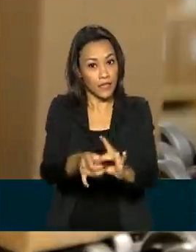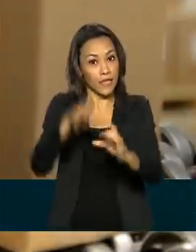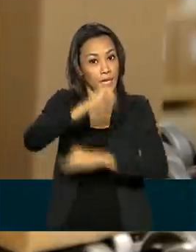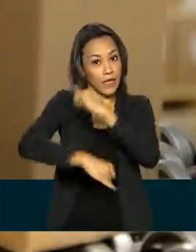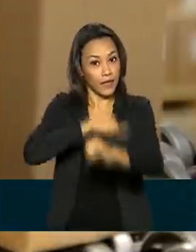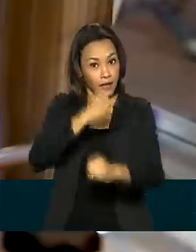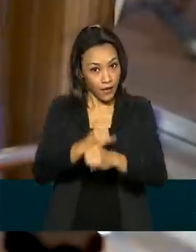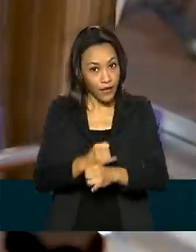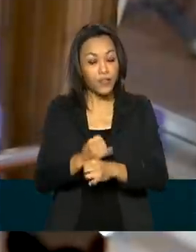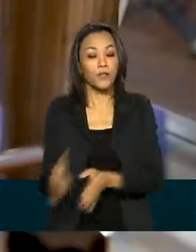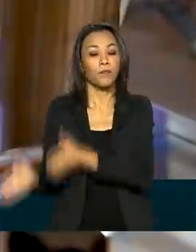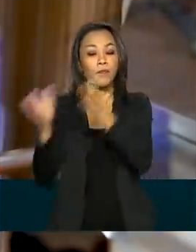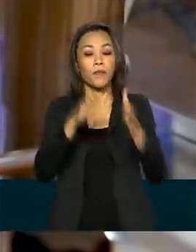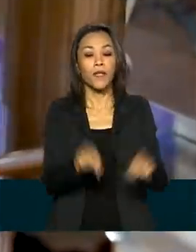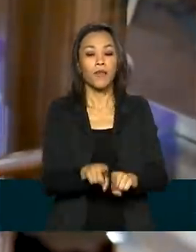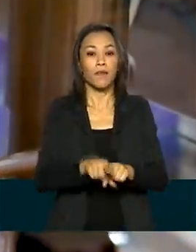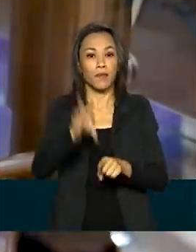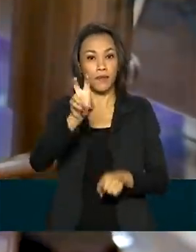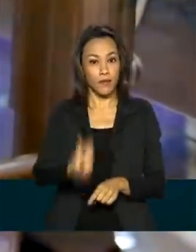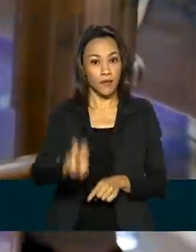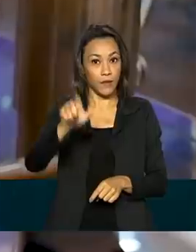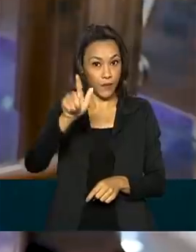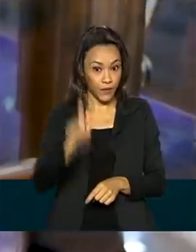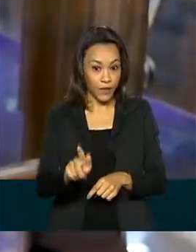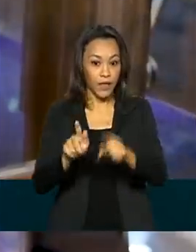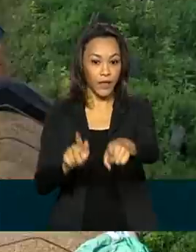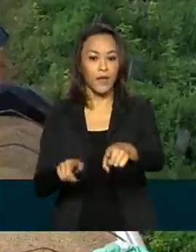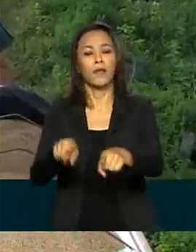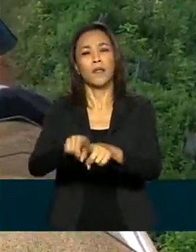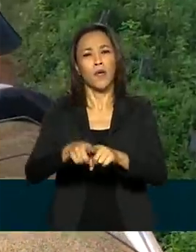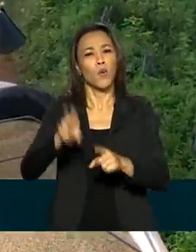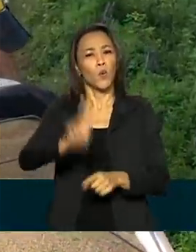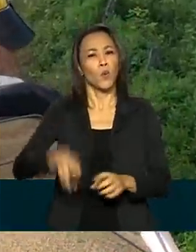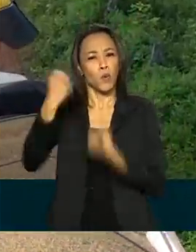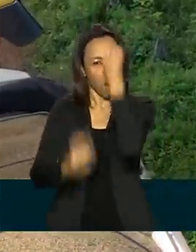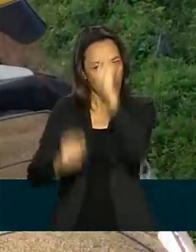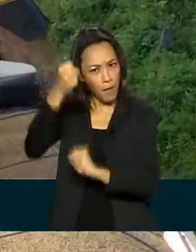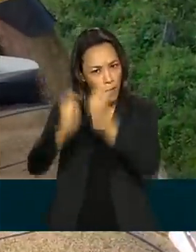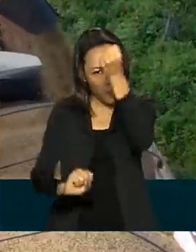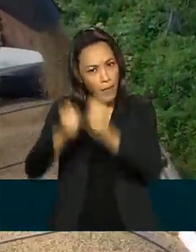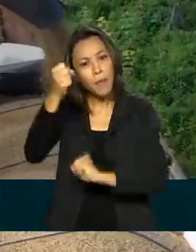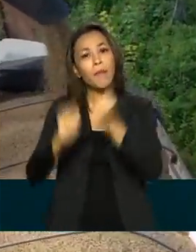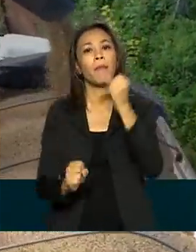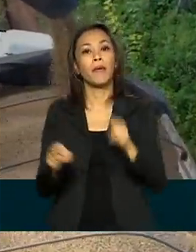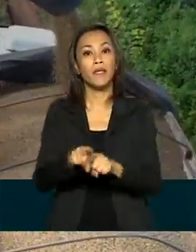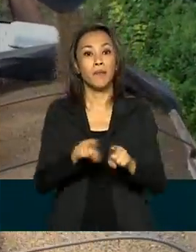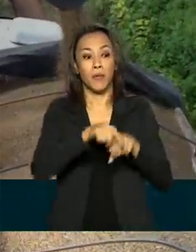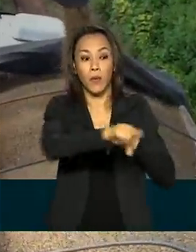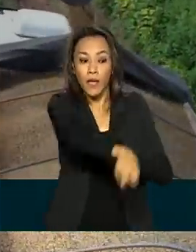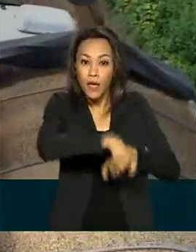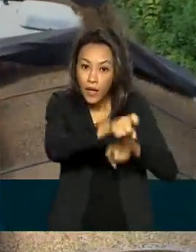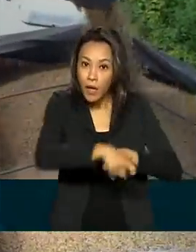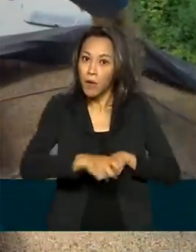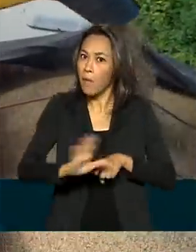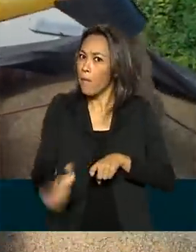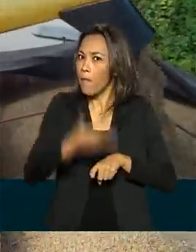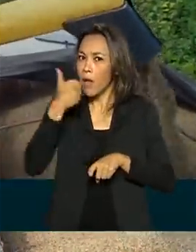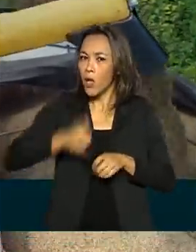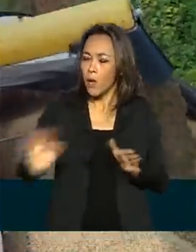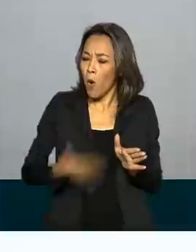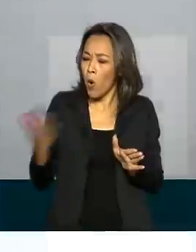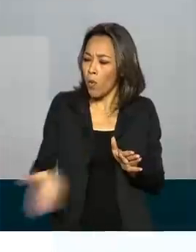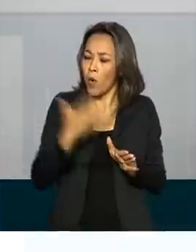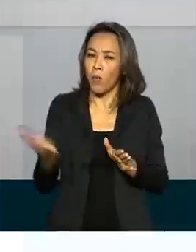5G também possibilita a automação de máquinas na indústria e no campo, aumentando a produtividade da